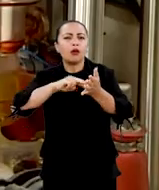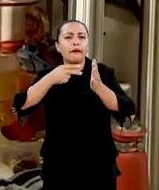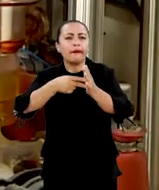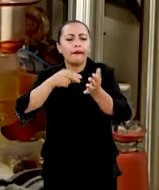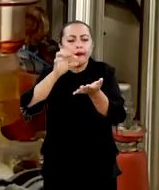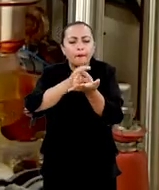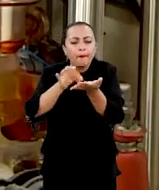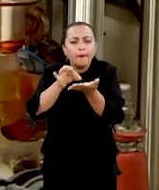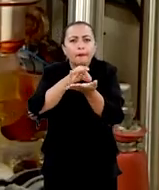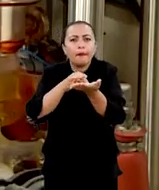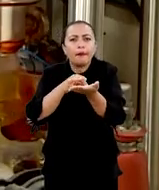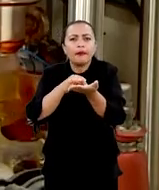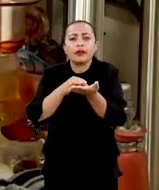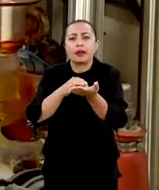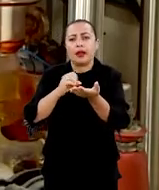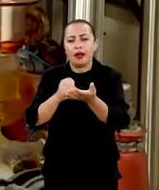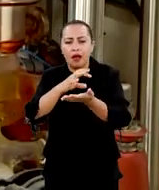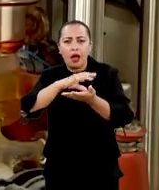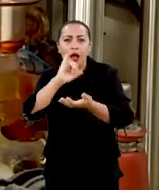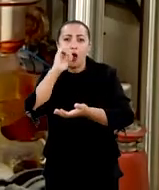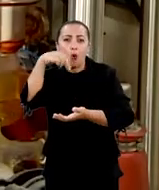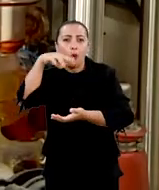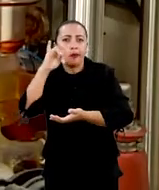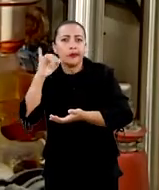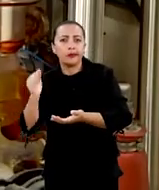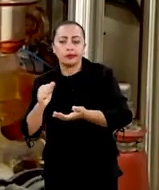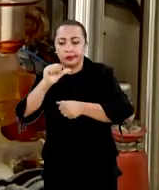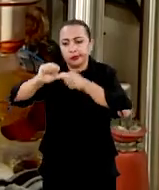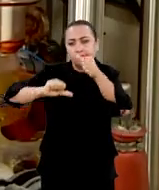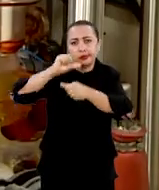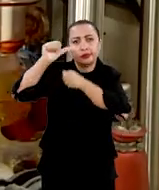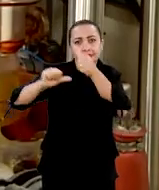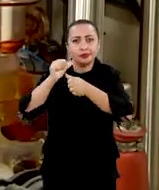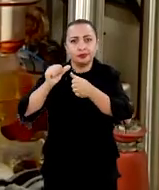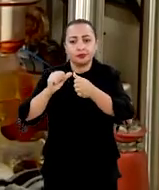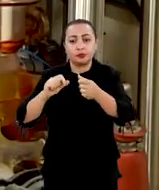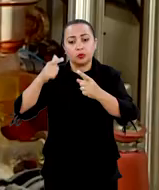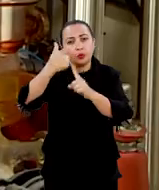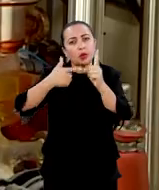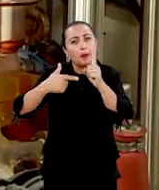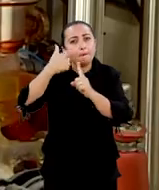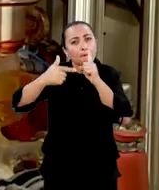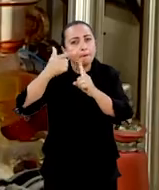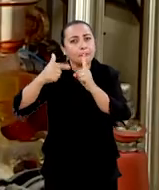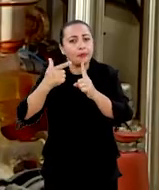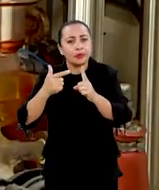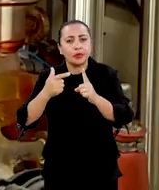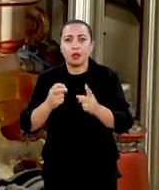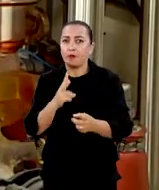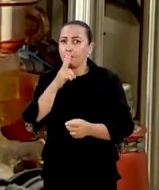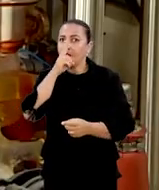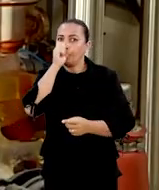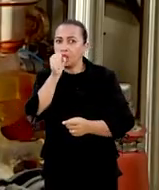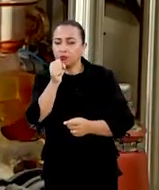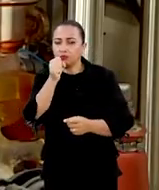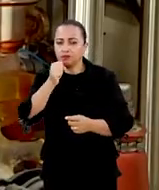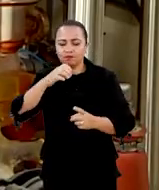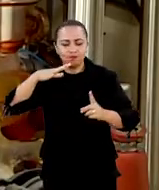seria isso? Essa floculação iônica, a gente desenvolveu um produto tensoativo,